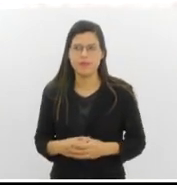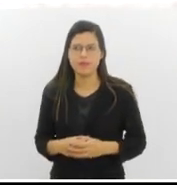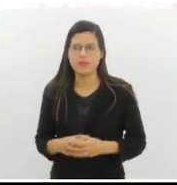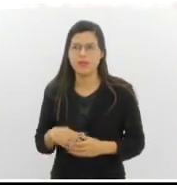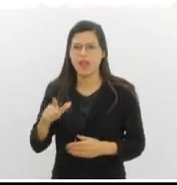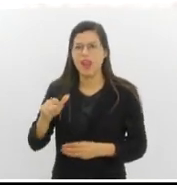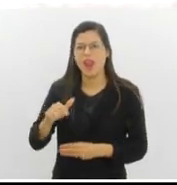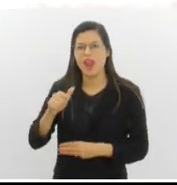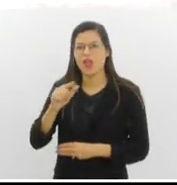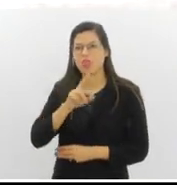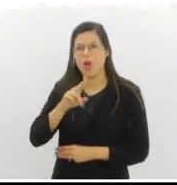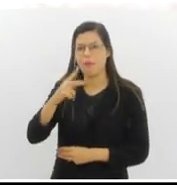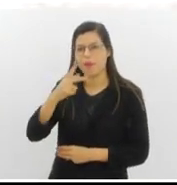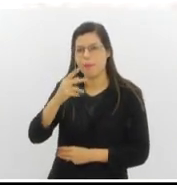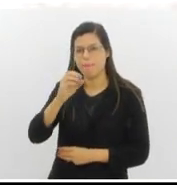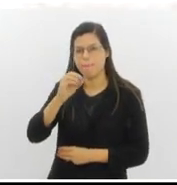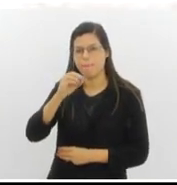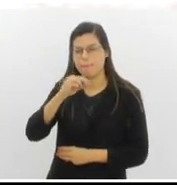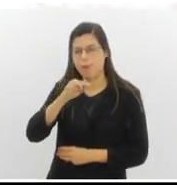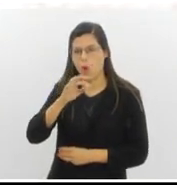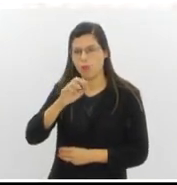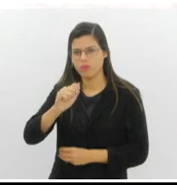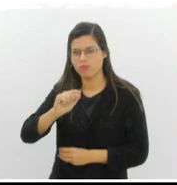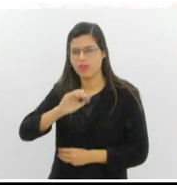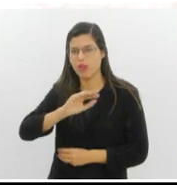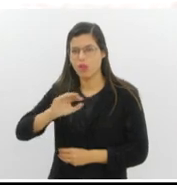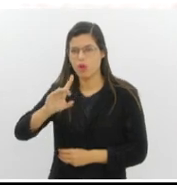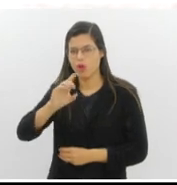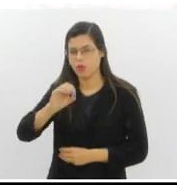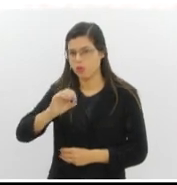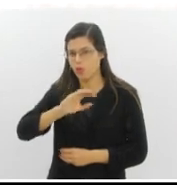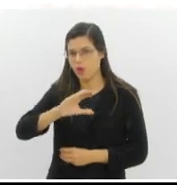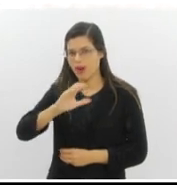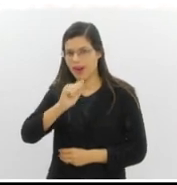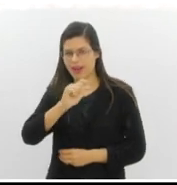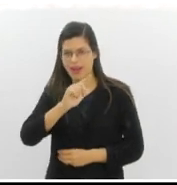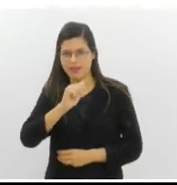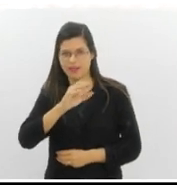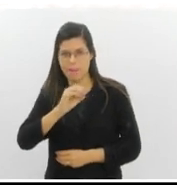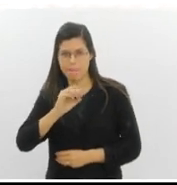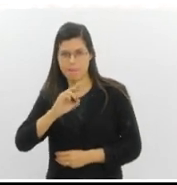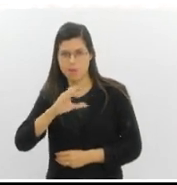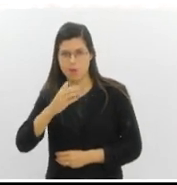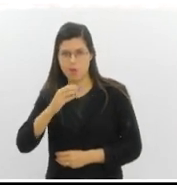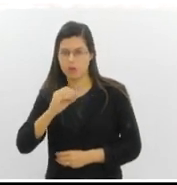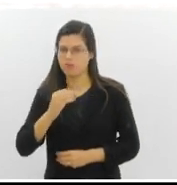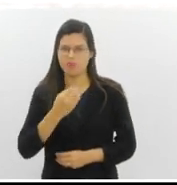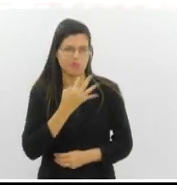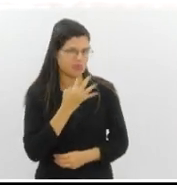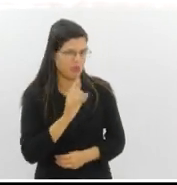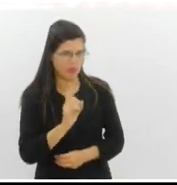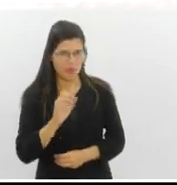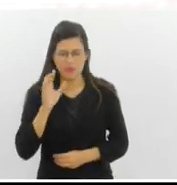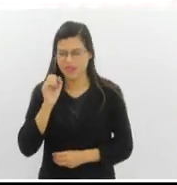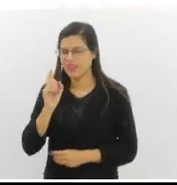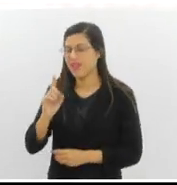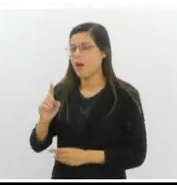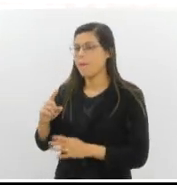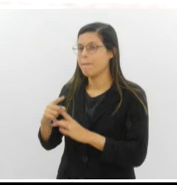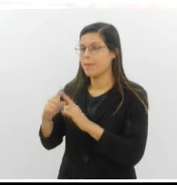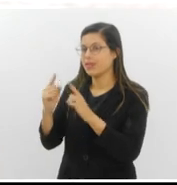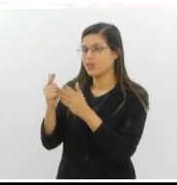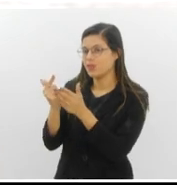do calabouço. Você já escutou falar disso? Não, eu não escutei. Já escutou, Vicente, falar disso? O livro também conta com diversas